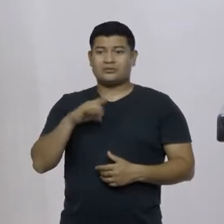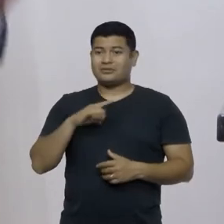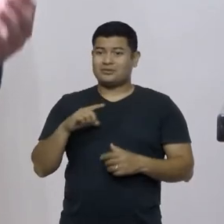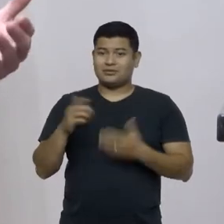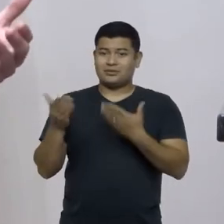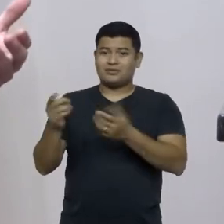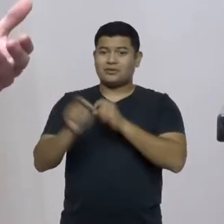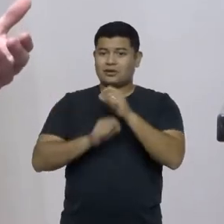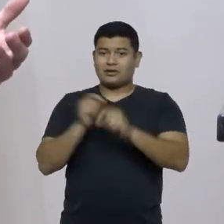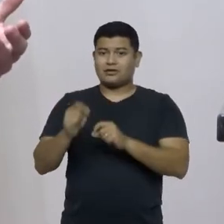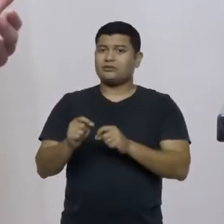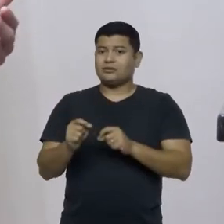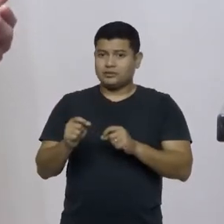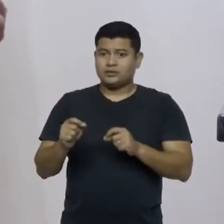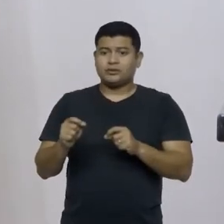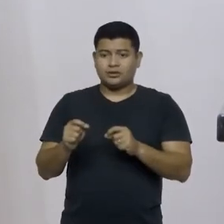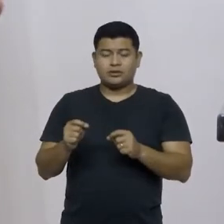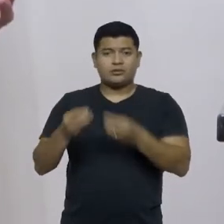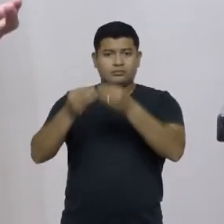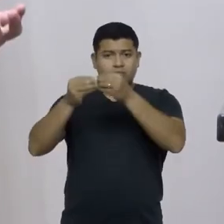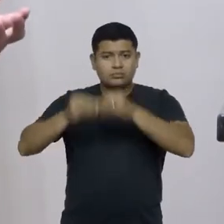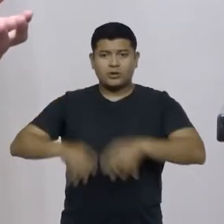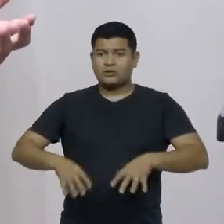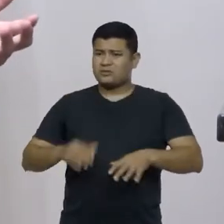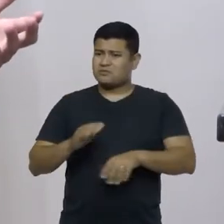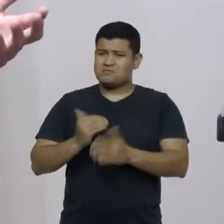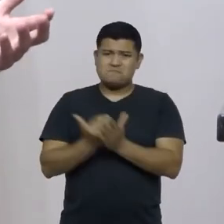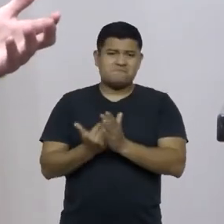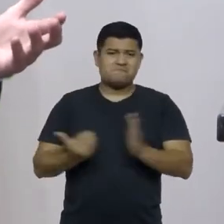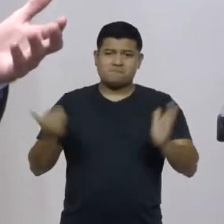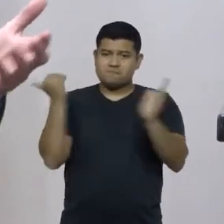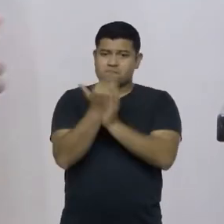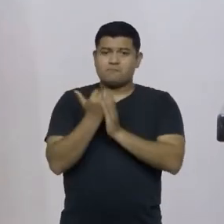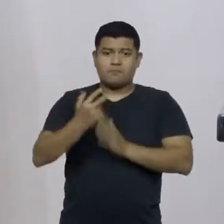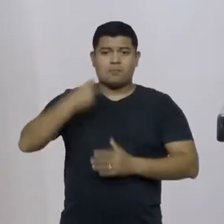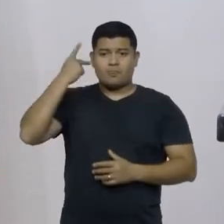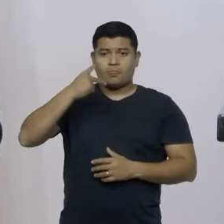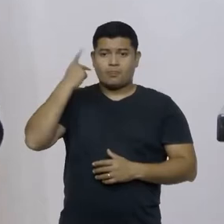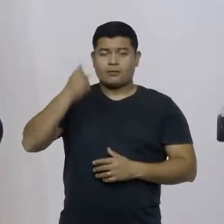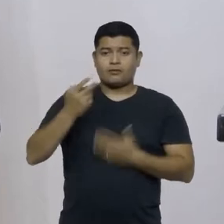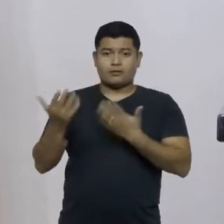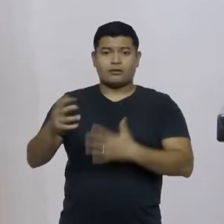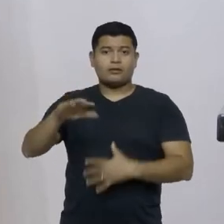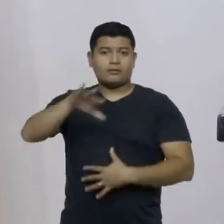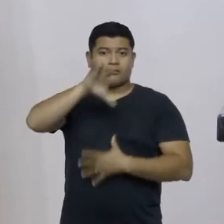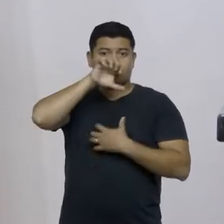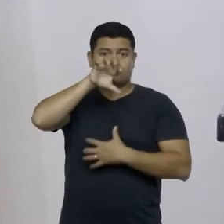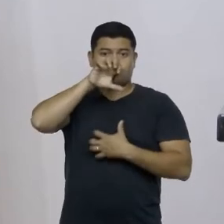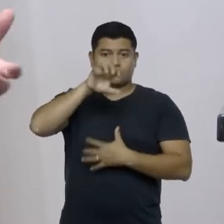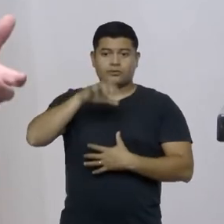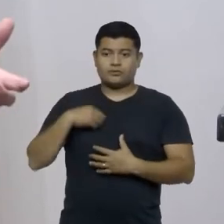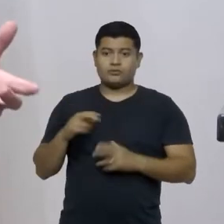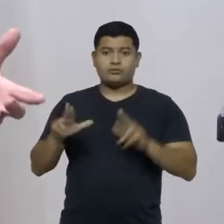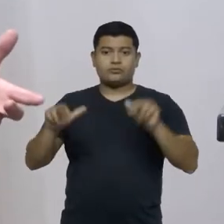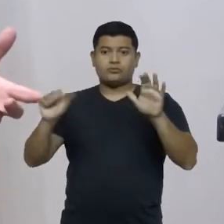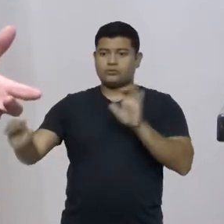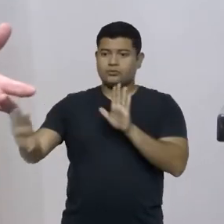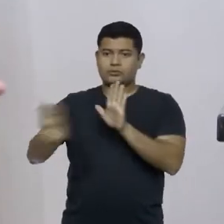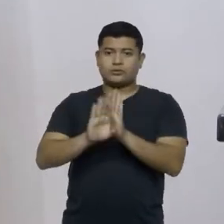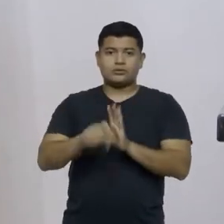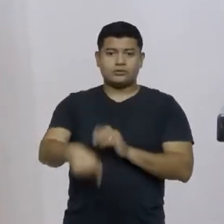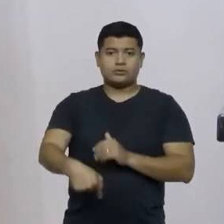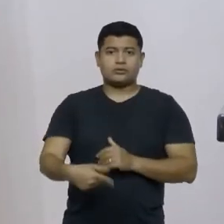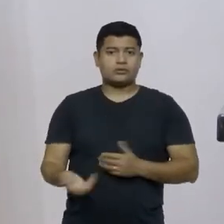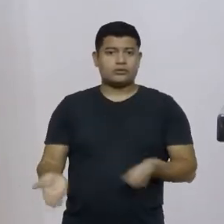folclóricos da política catarinense nacional, os respiradores fantasmas, que nunca chegaram